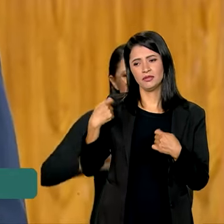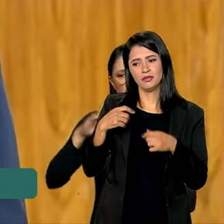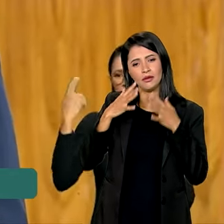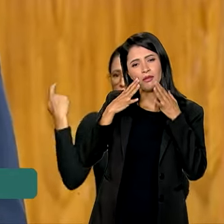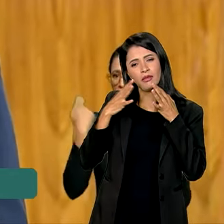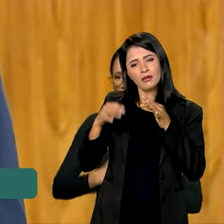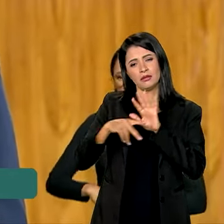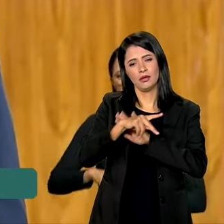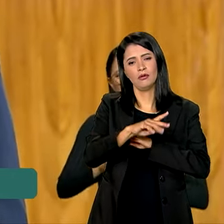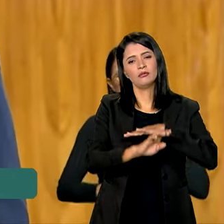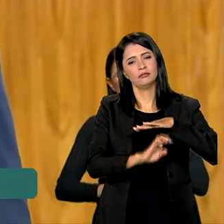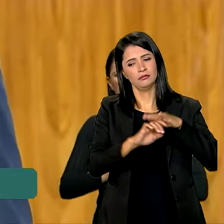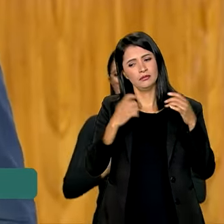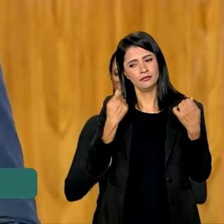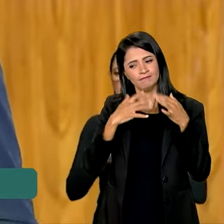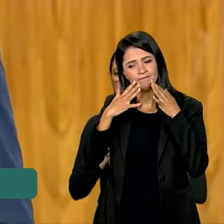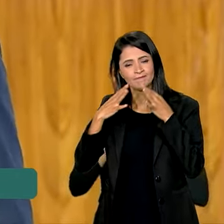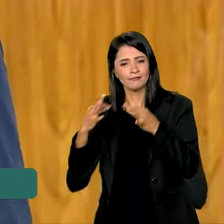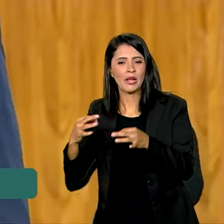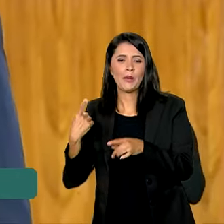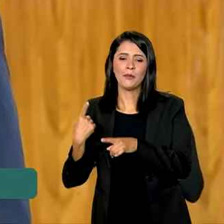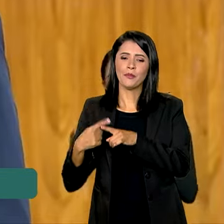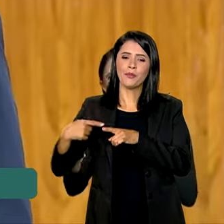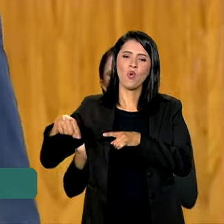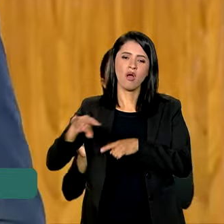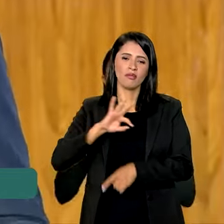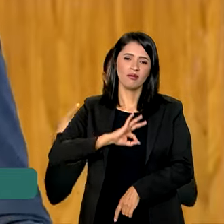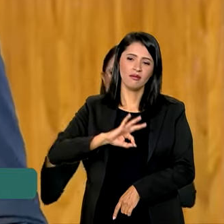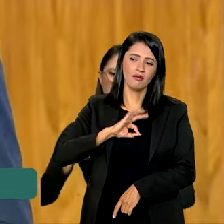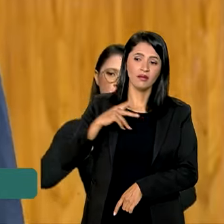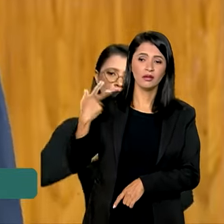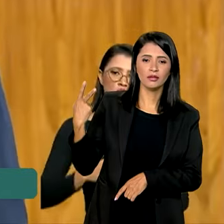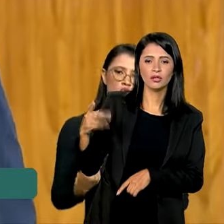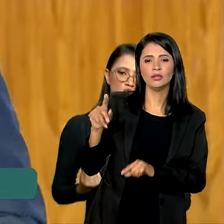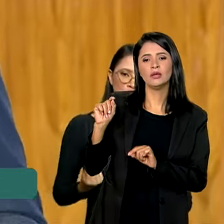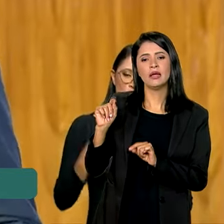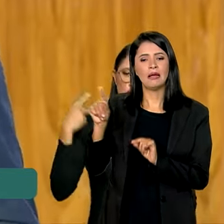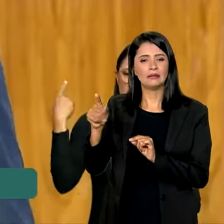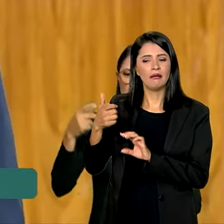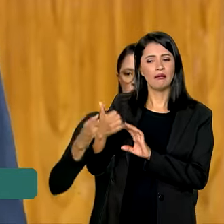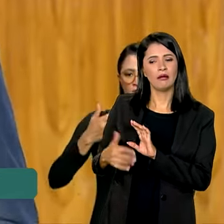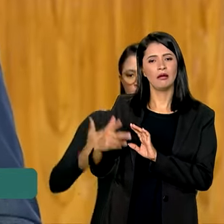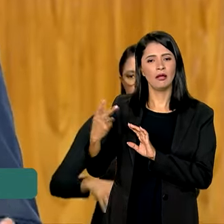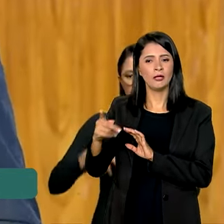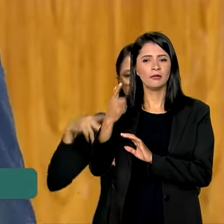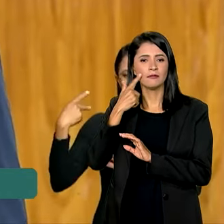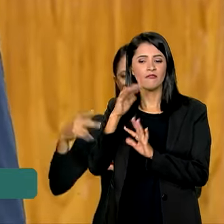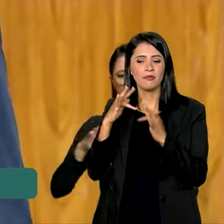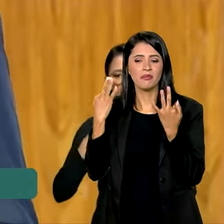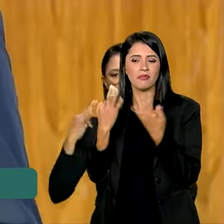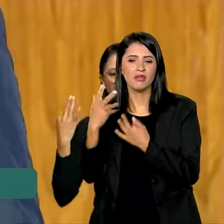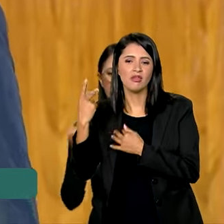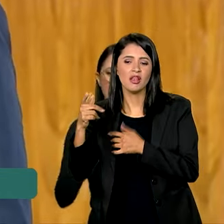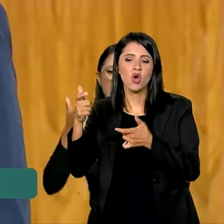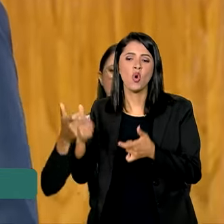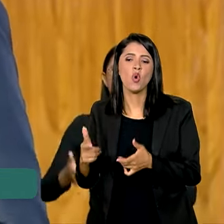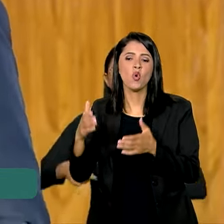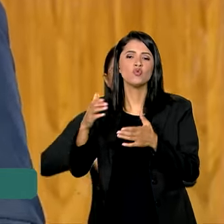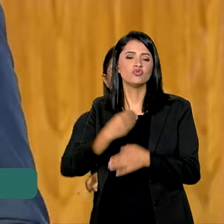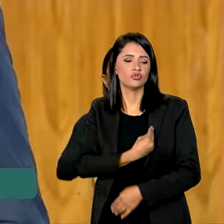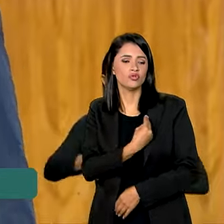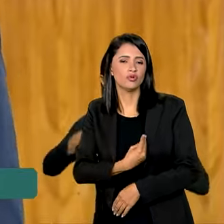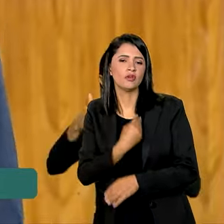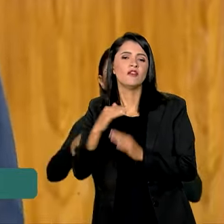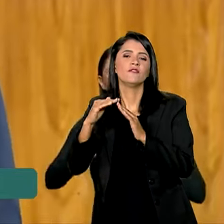da atenção do Estado em função da sua renda, em função das características das suas famílias, do bairro onde moram,